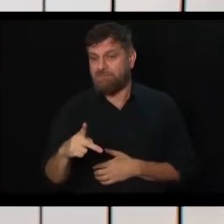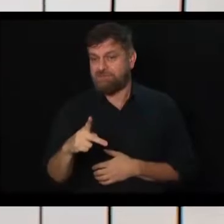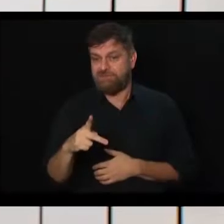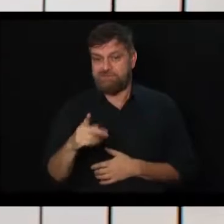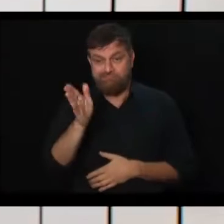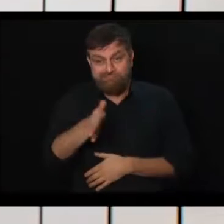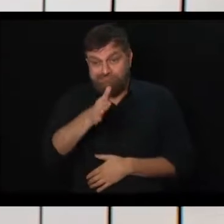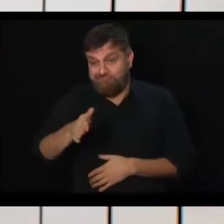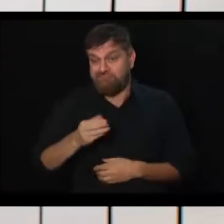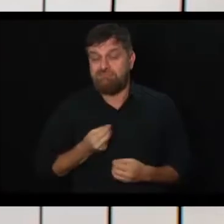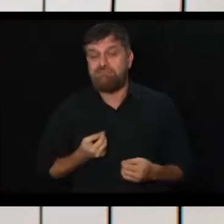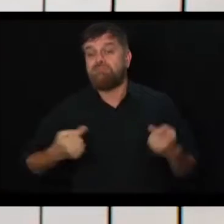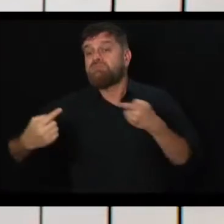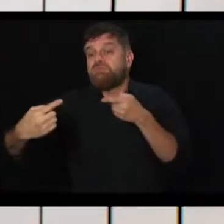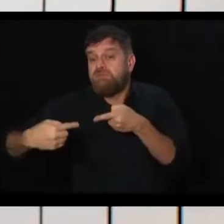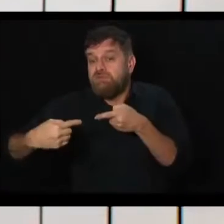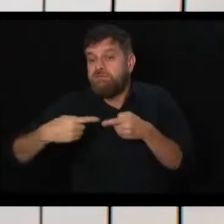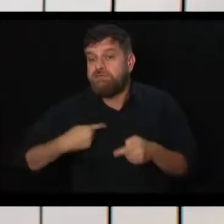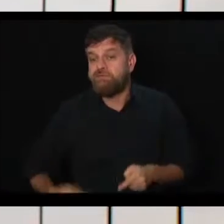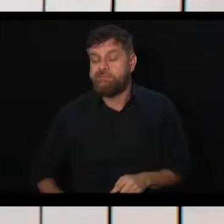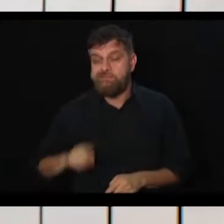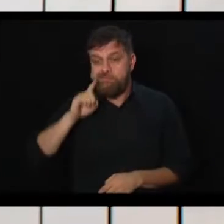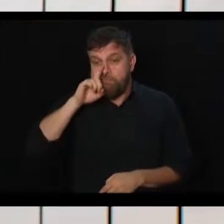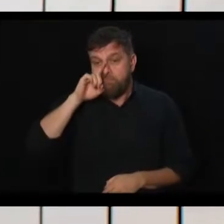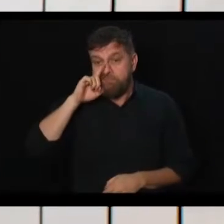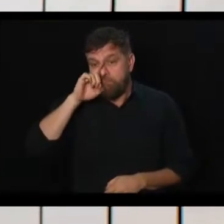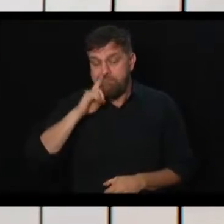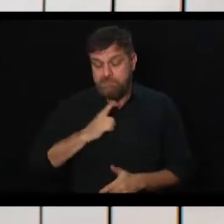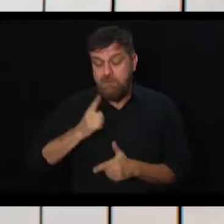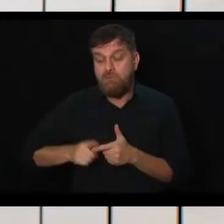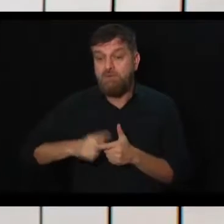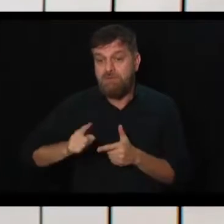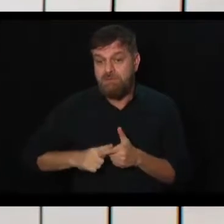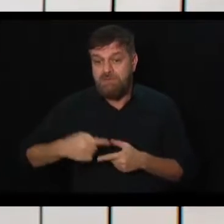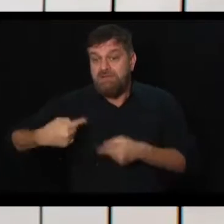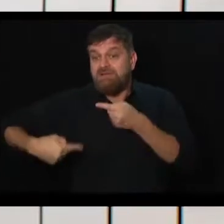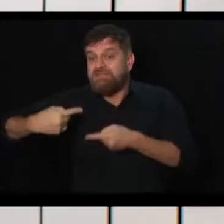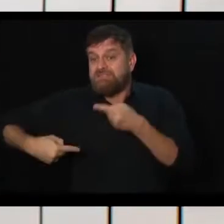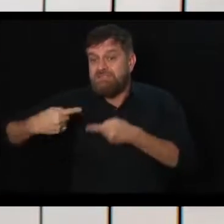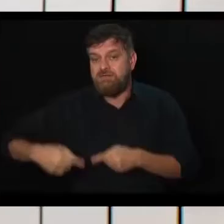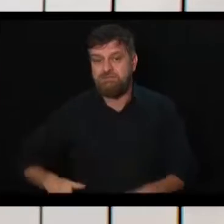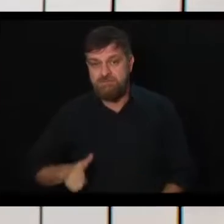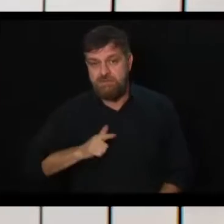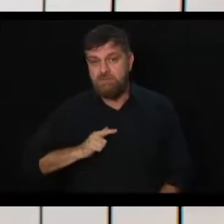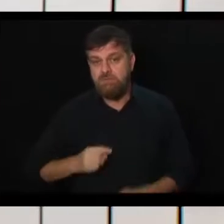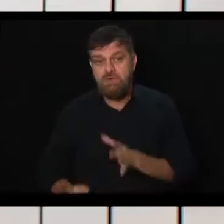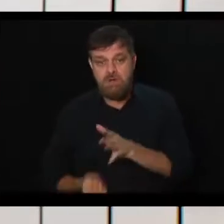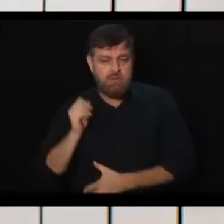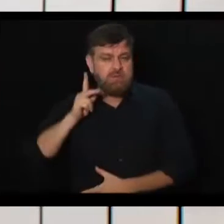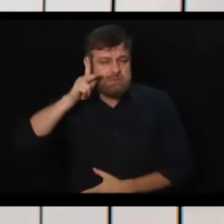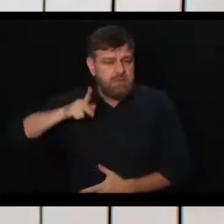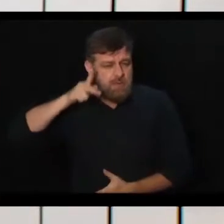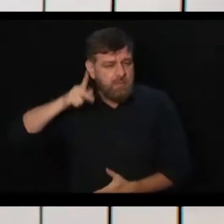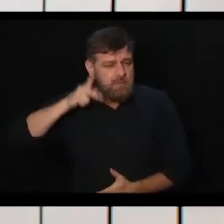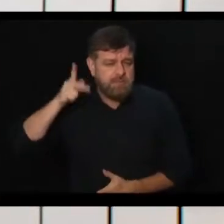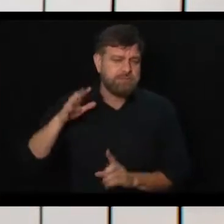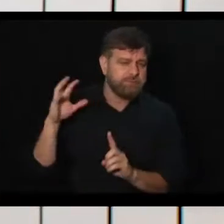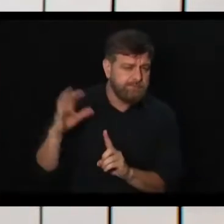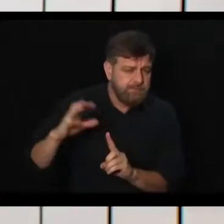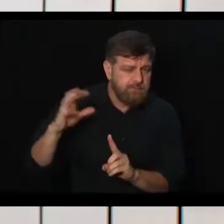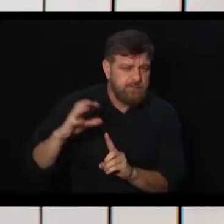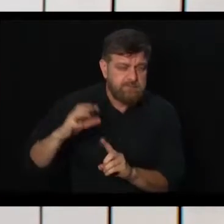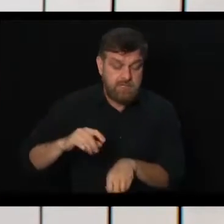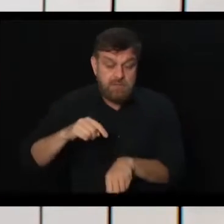riscos e desafios nesta nova fase da discussão do projeto? Algum evento político pode influenciar na